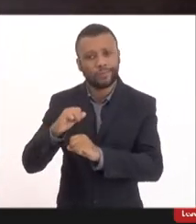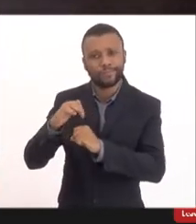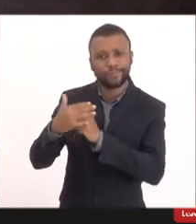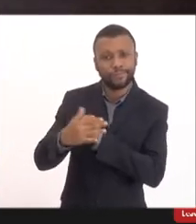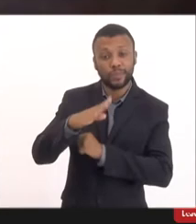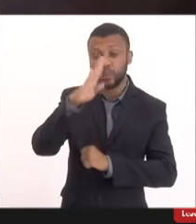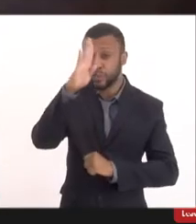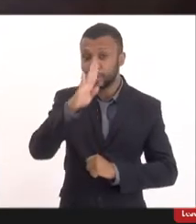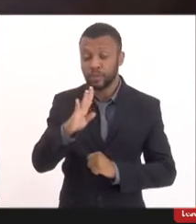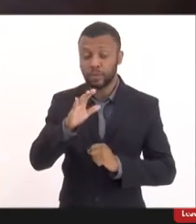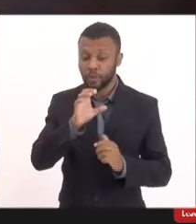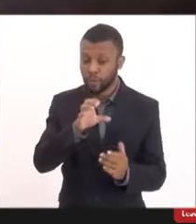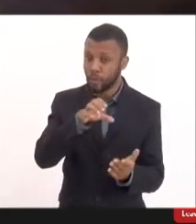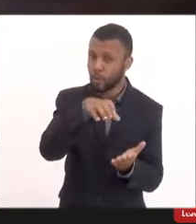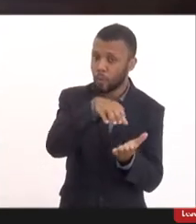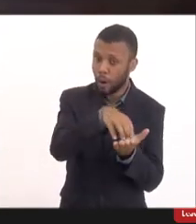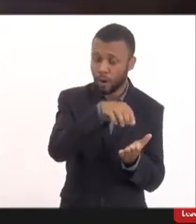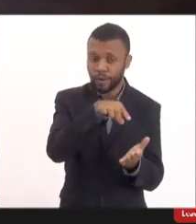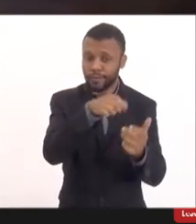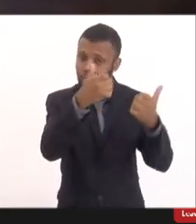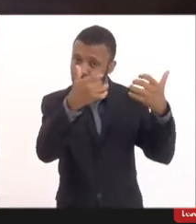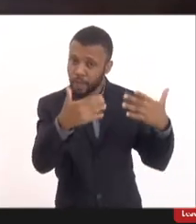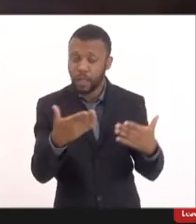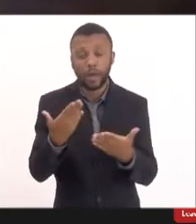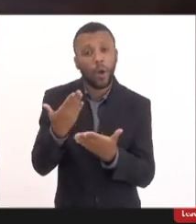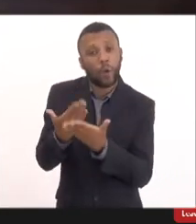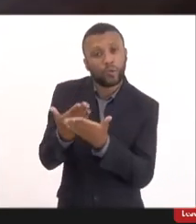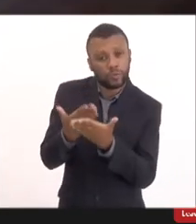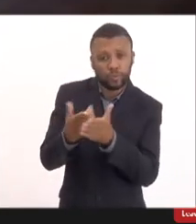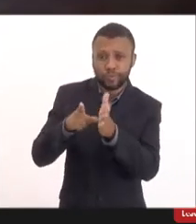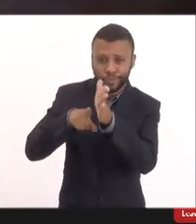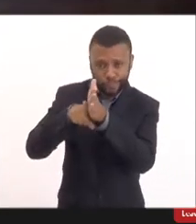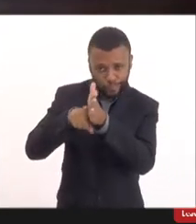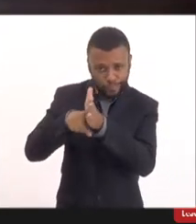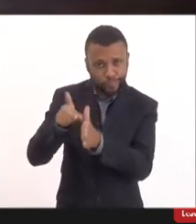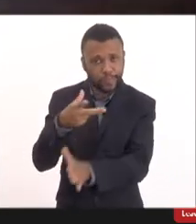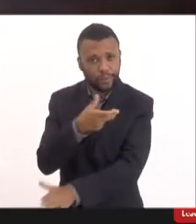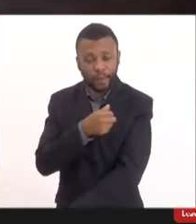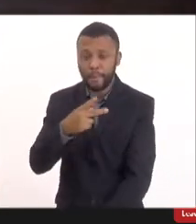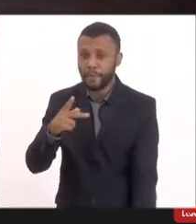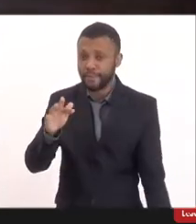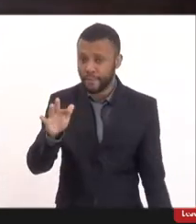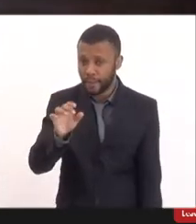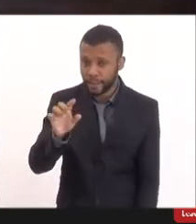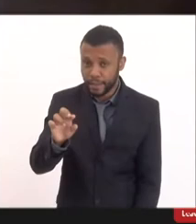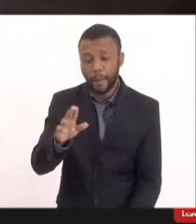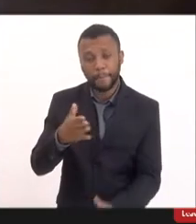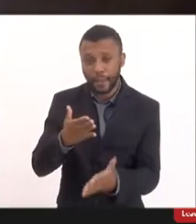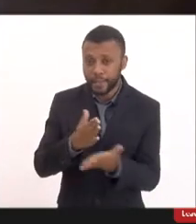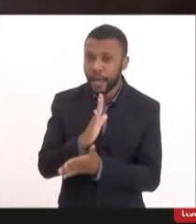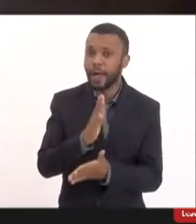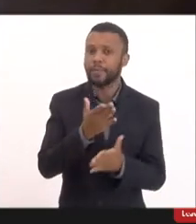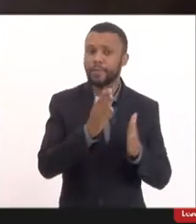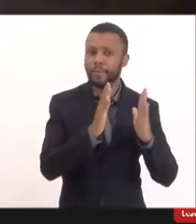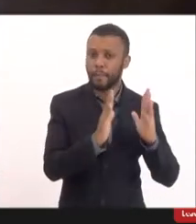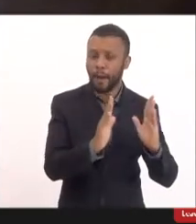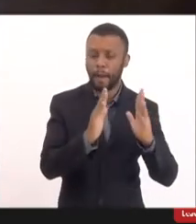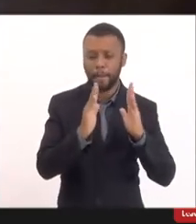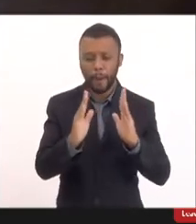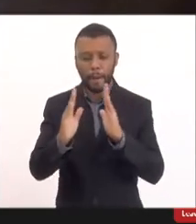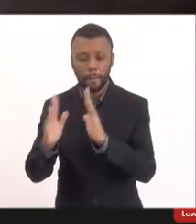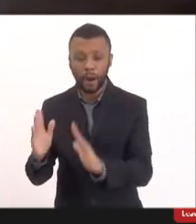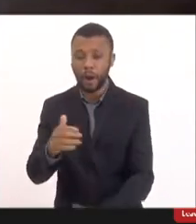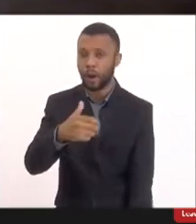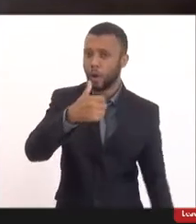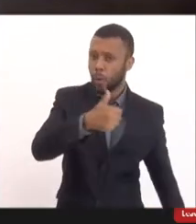órgão que disse que os estudos da Pfizer e da vacina passaram pelas fases 1 2 e